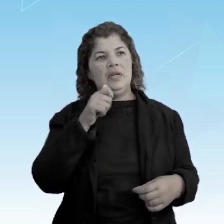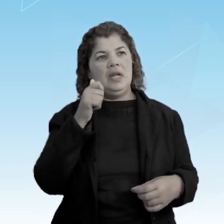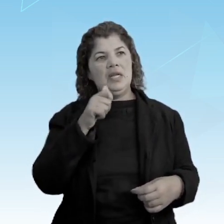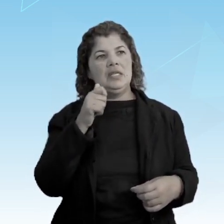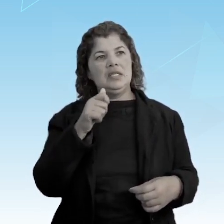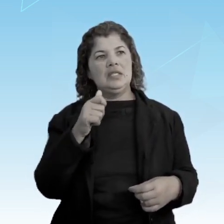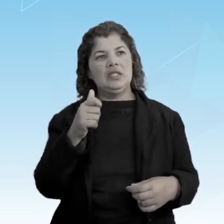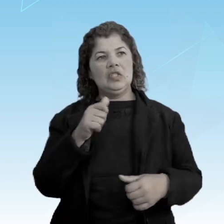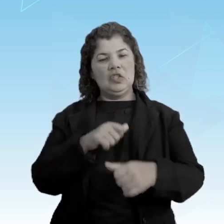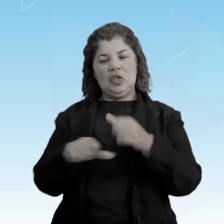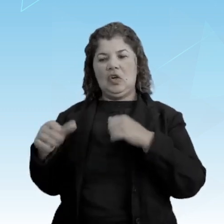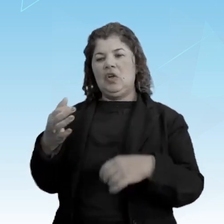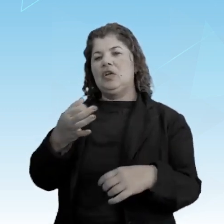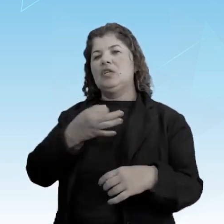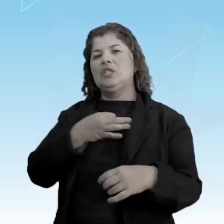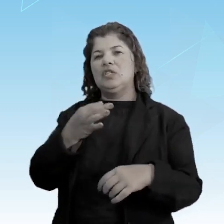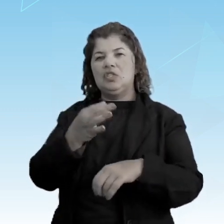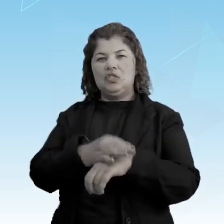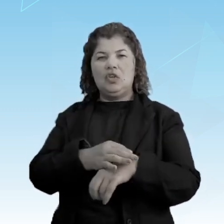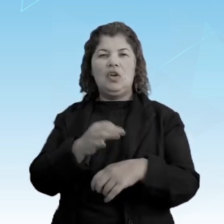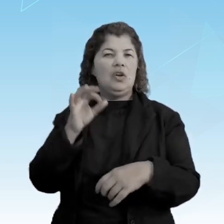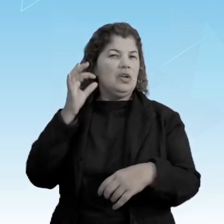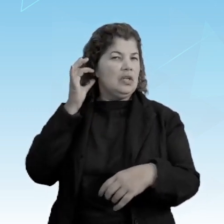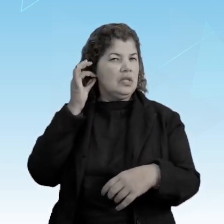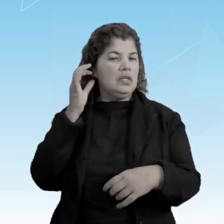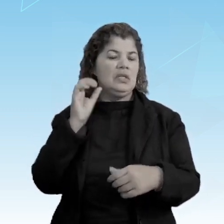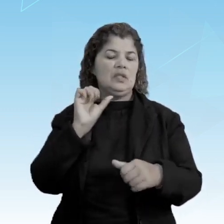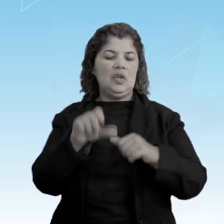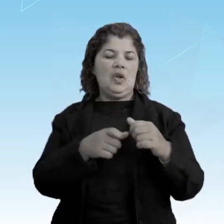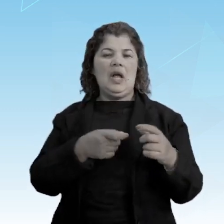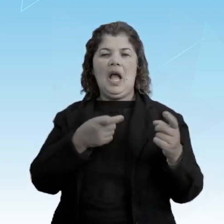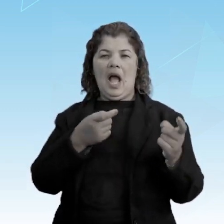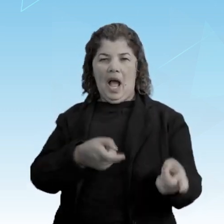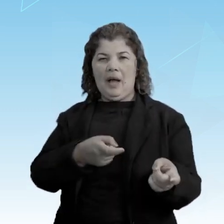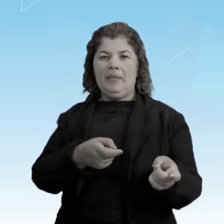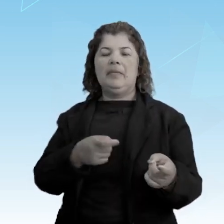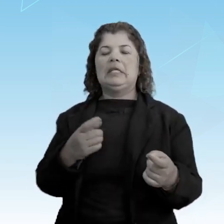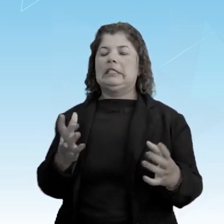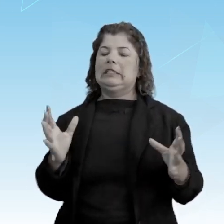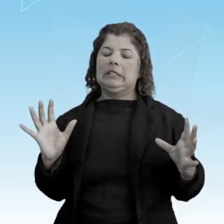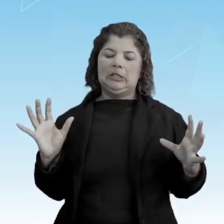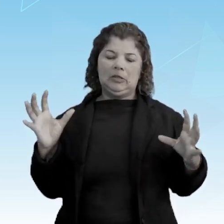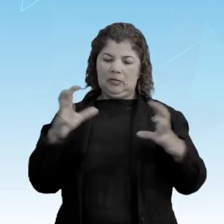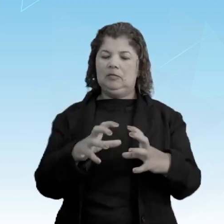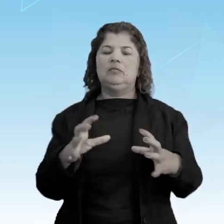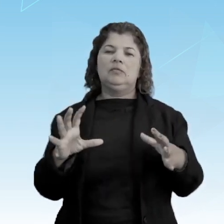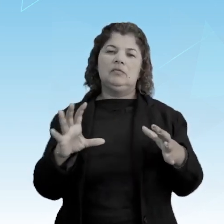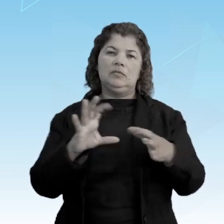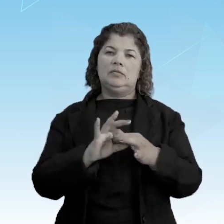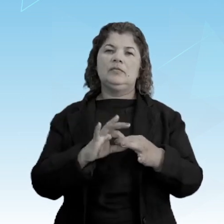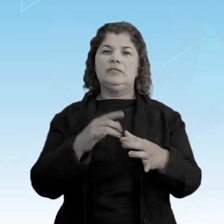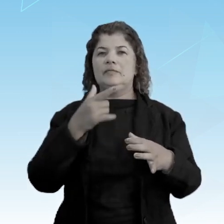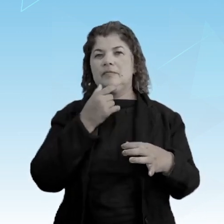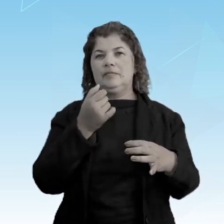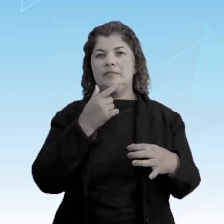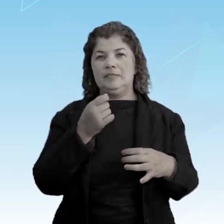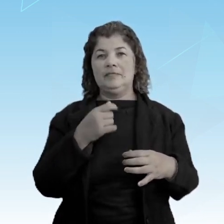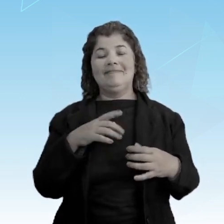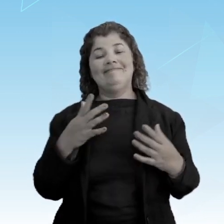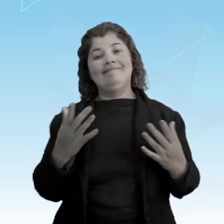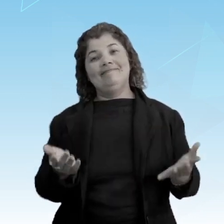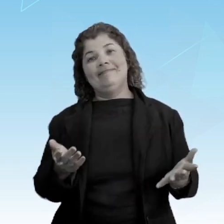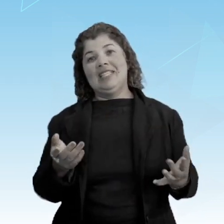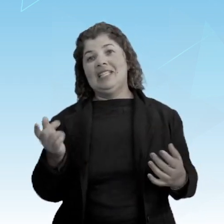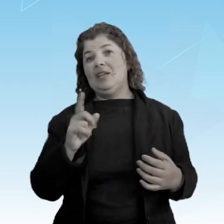armas e também se engajaram na guerra pela independência. Apesar de não terem conseguido